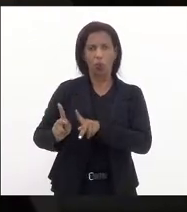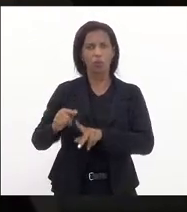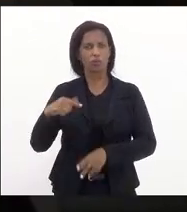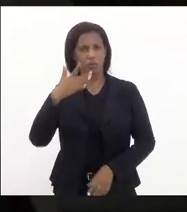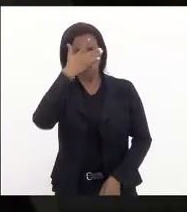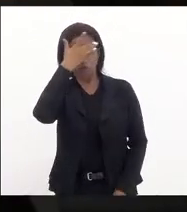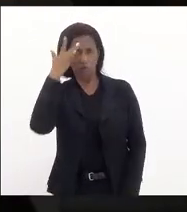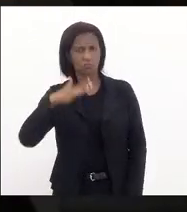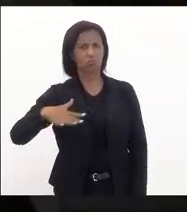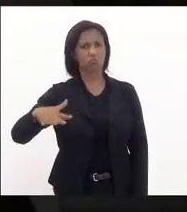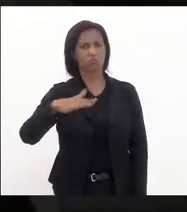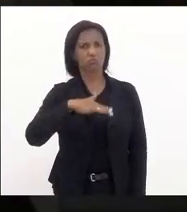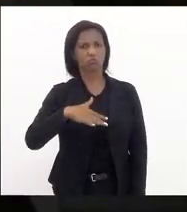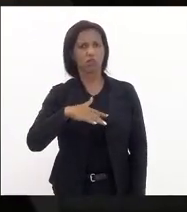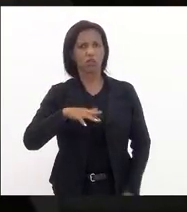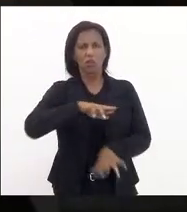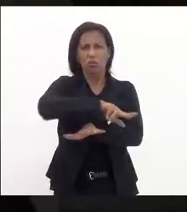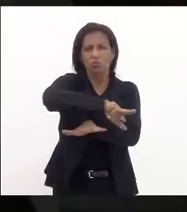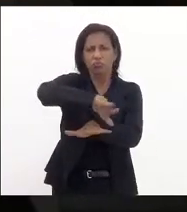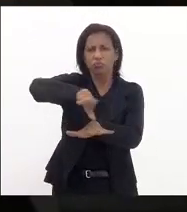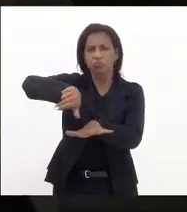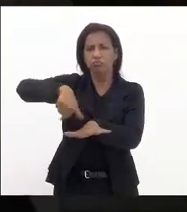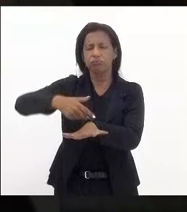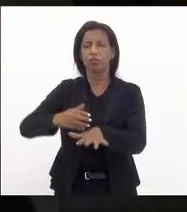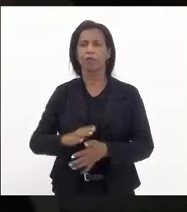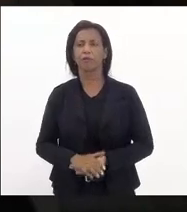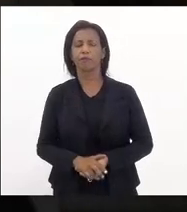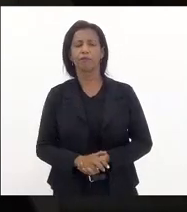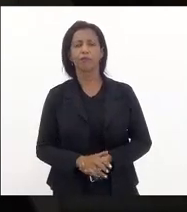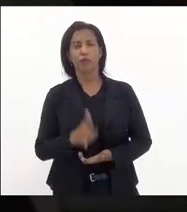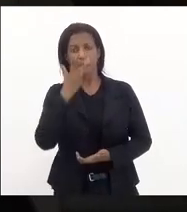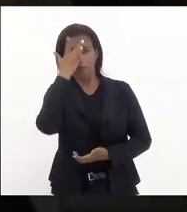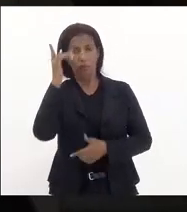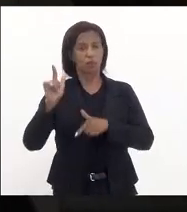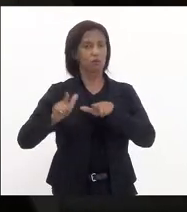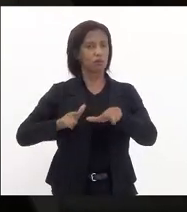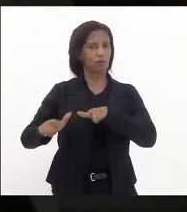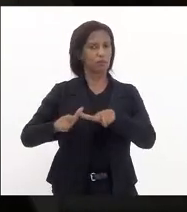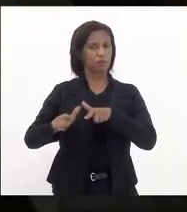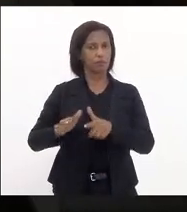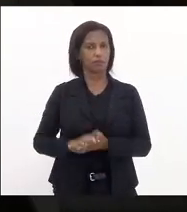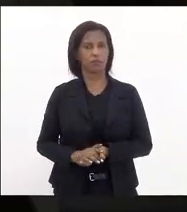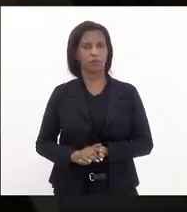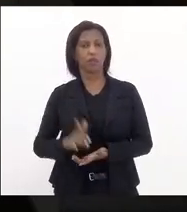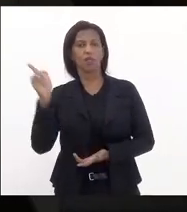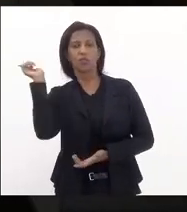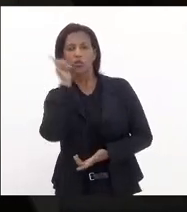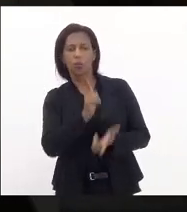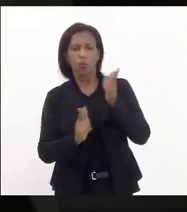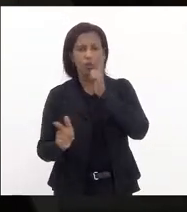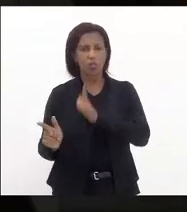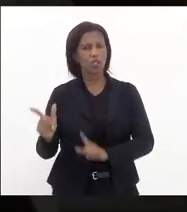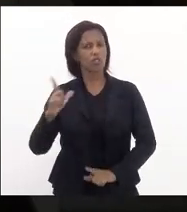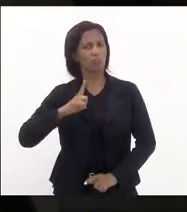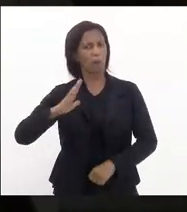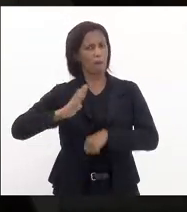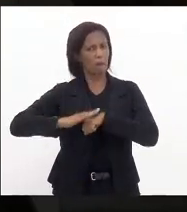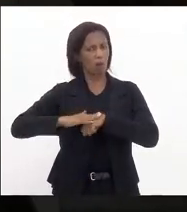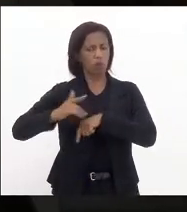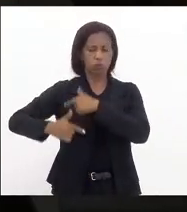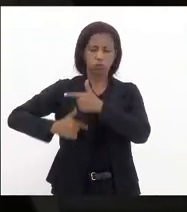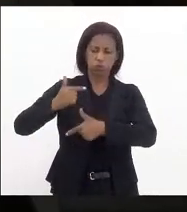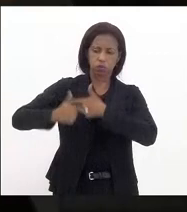da nossa diversidade da luta desse povo trabalhador das conquistas que fizemos por conta própria